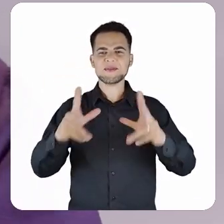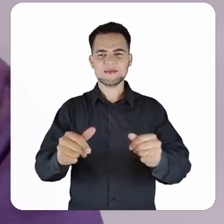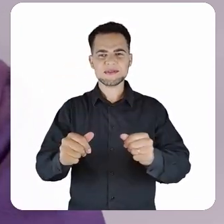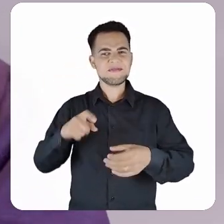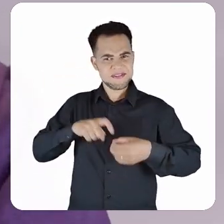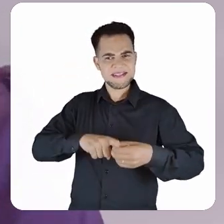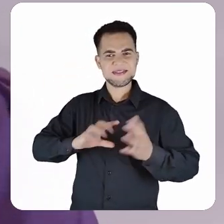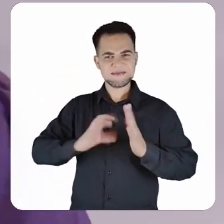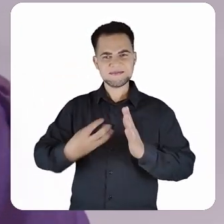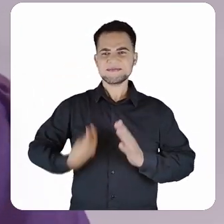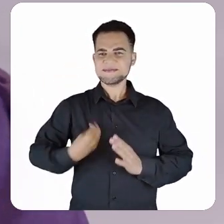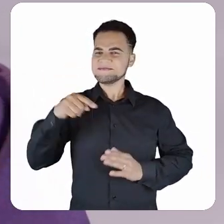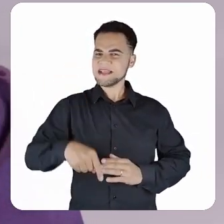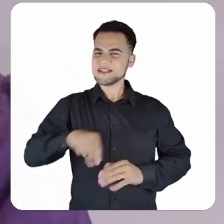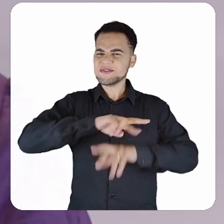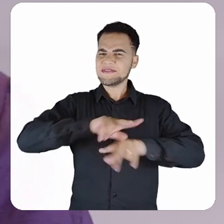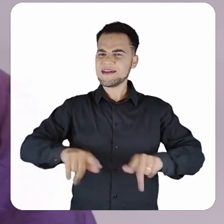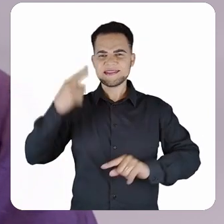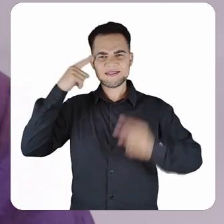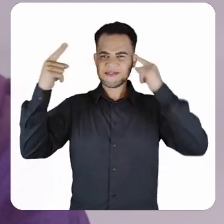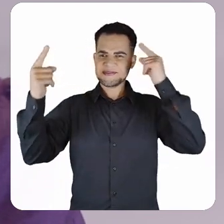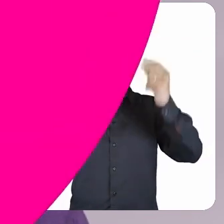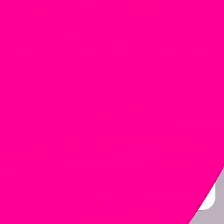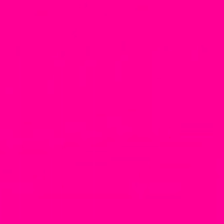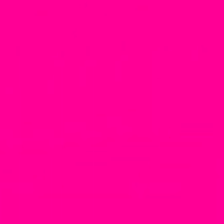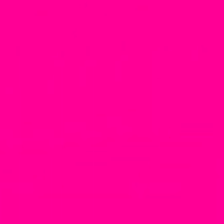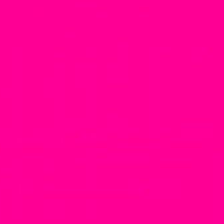Feliz seu partido e participe dessa e de outras iniciativas.